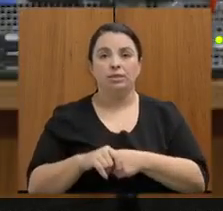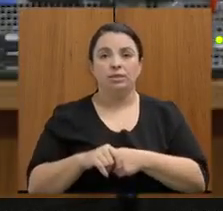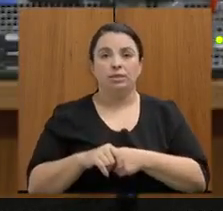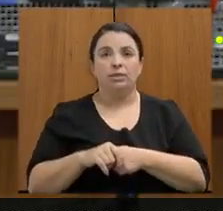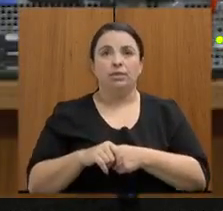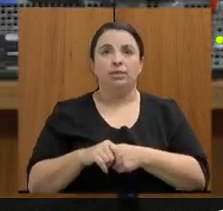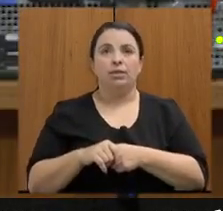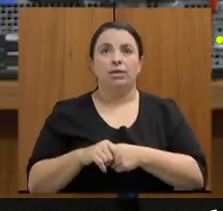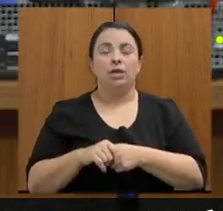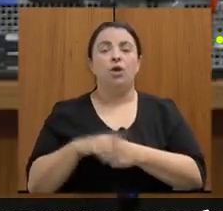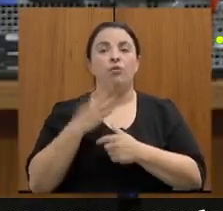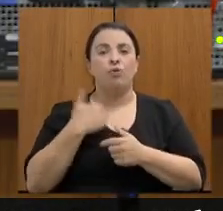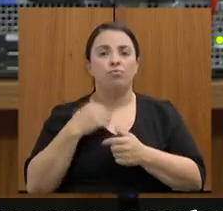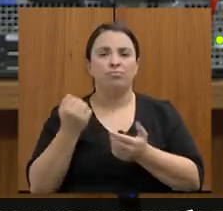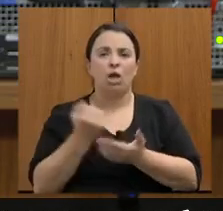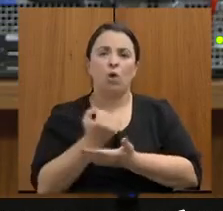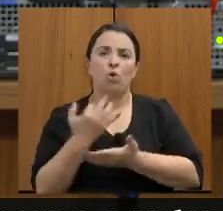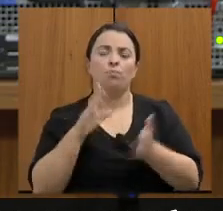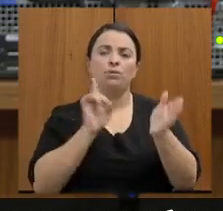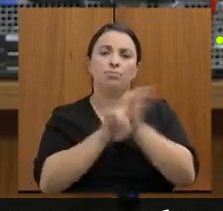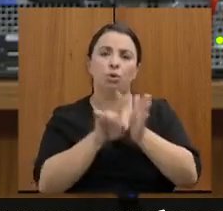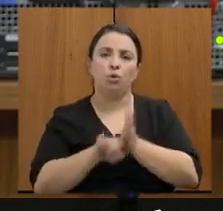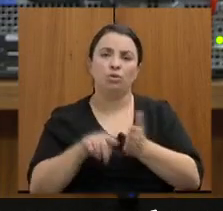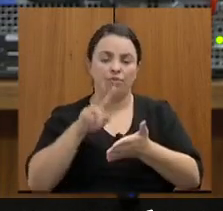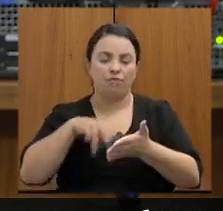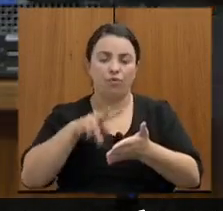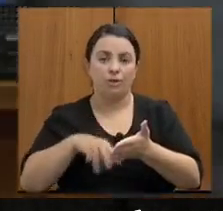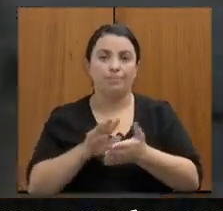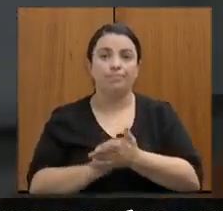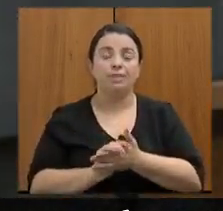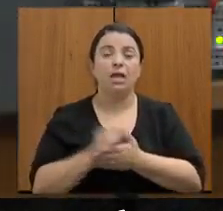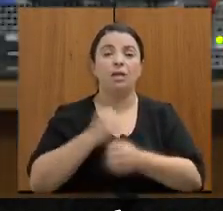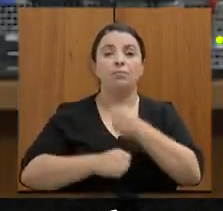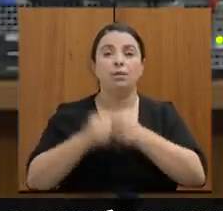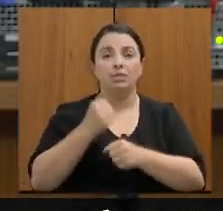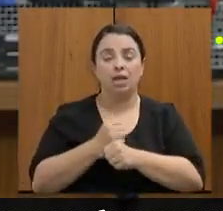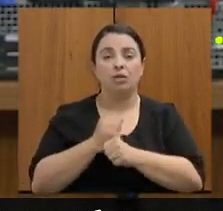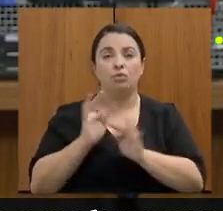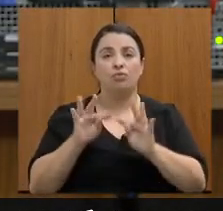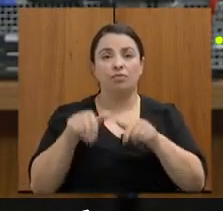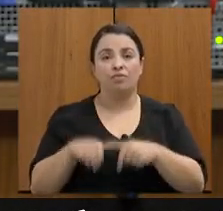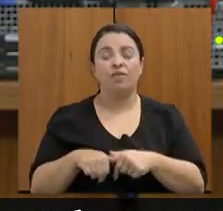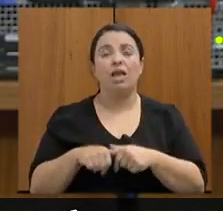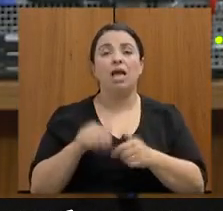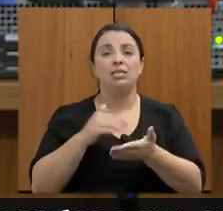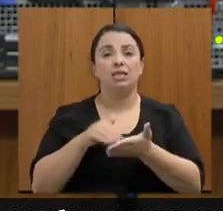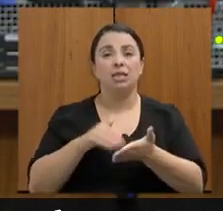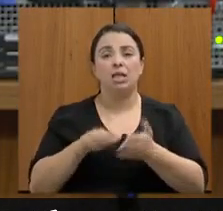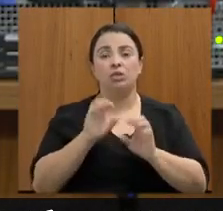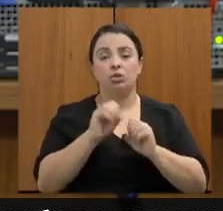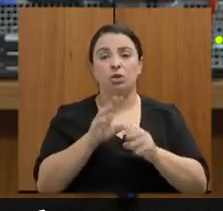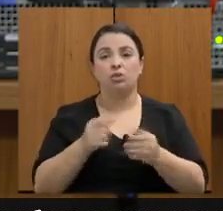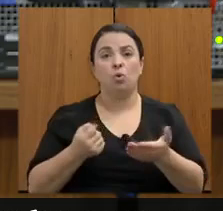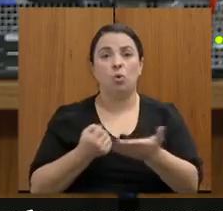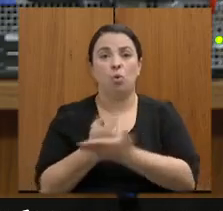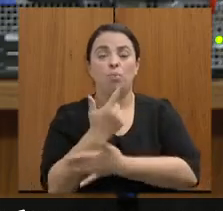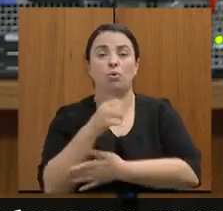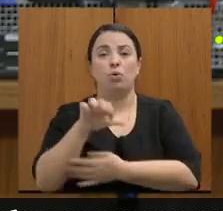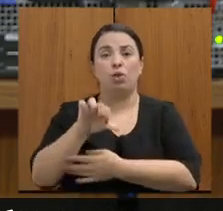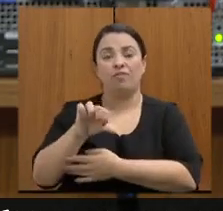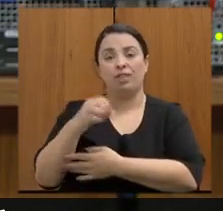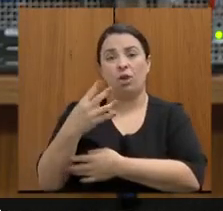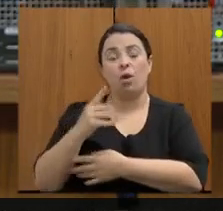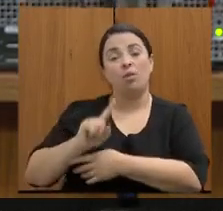vou fazer algumas perguntas aqui direto vou só ler no final do ano passado foram adquiridos pela secretaria de educação 94 mil